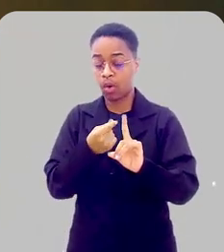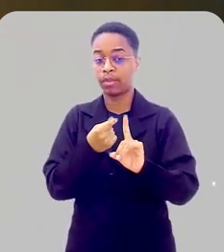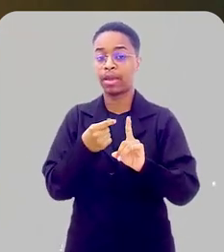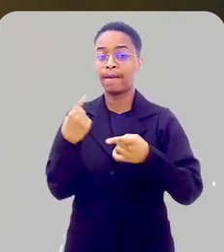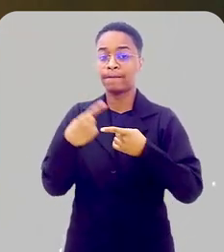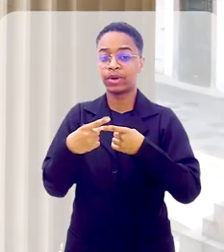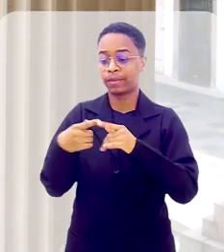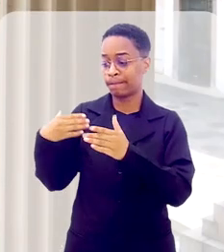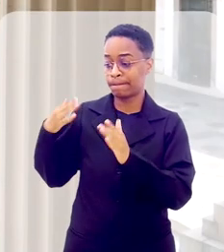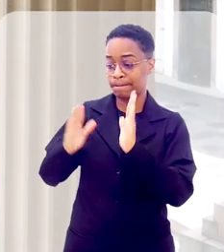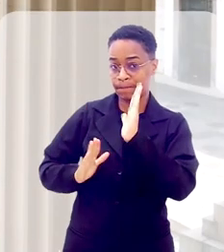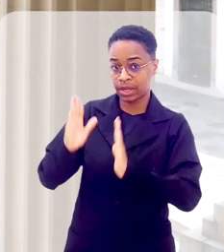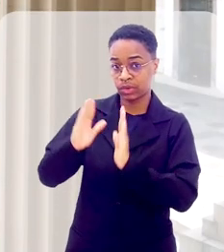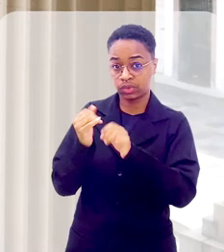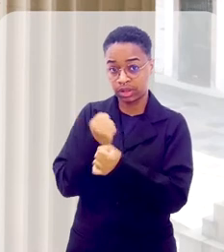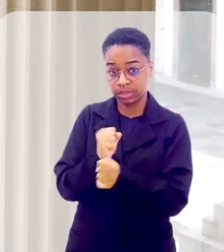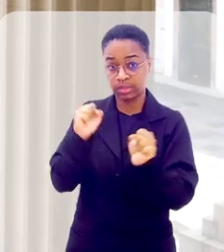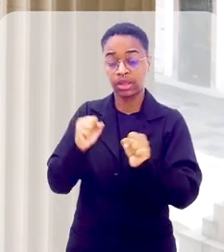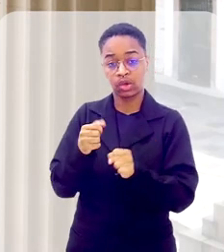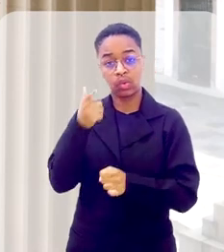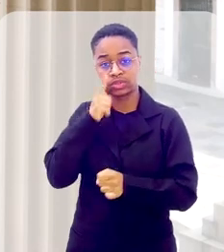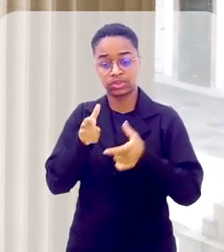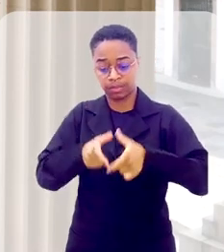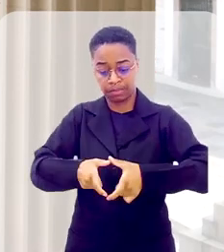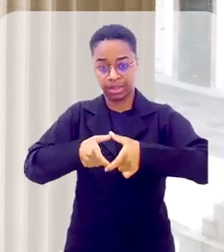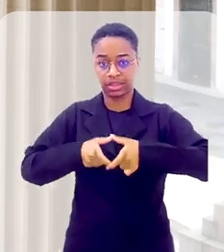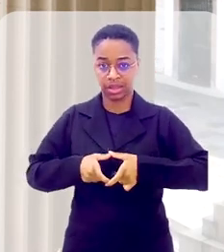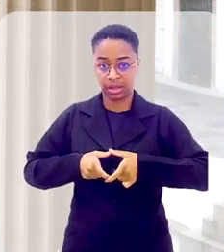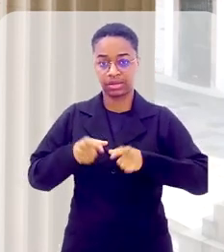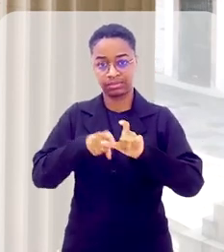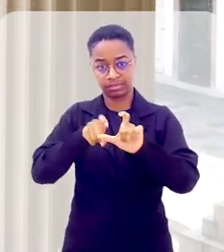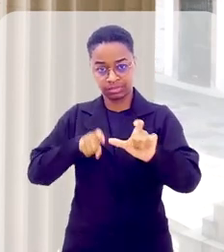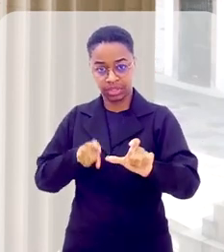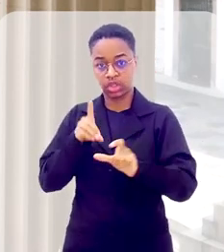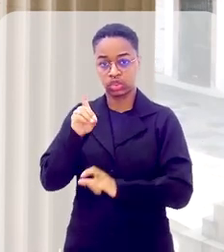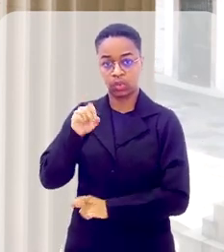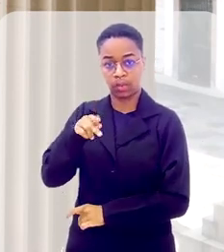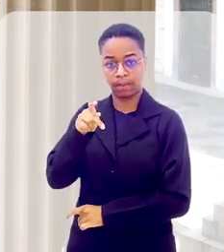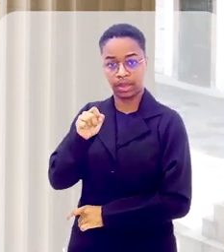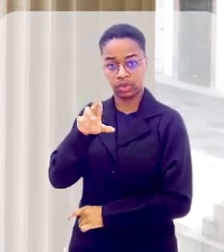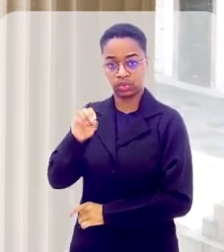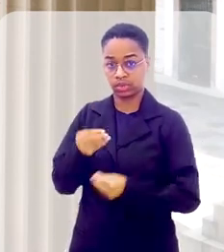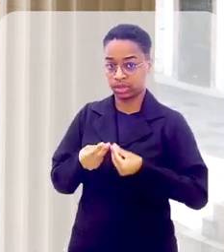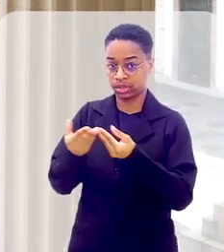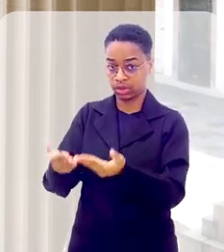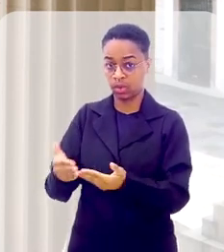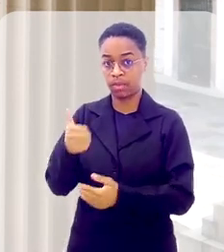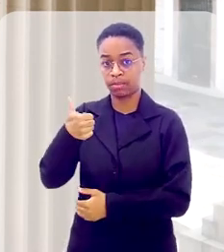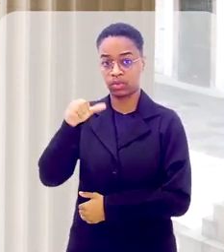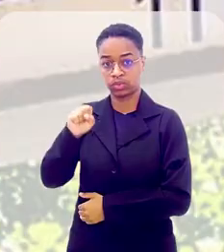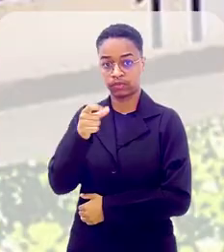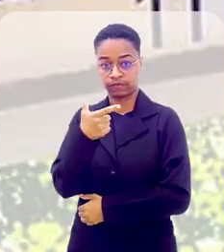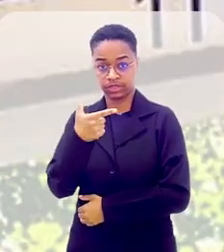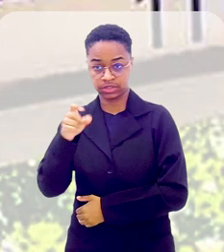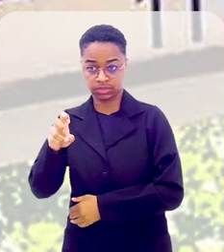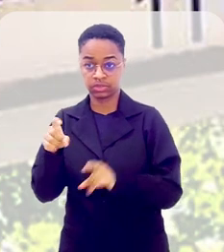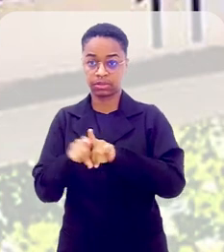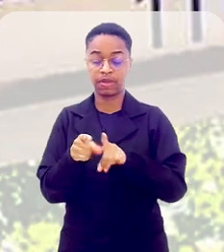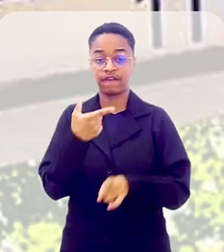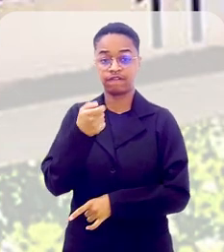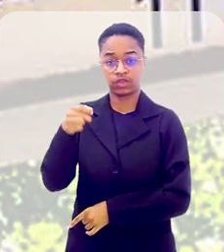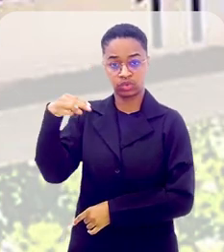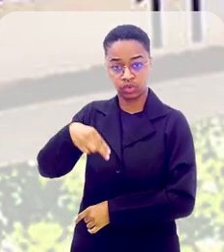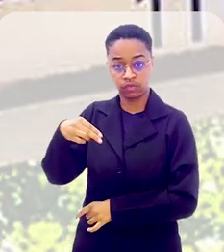processo de libertação e que recebeu a Medalha da Independência, diretamente de Dom Pedro I em 1825. A 20 de